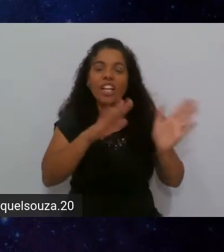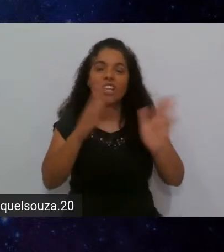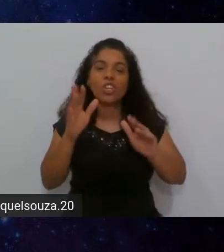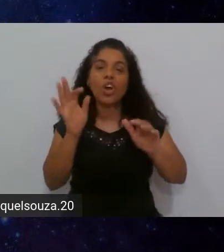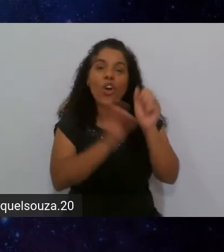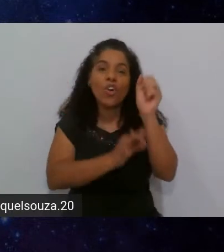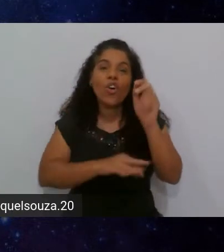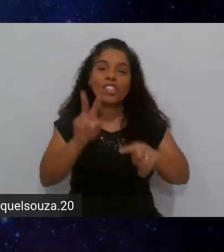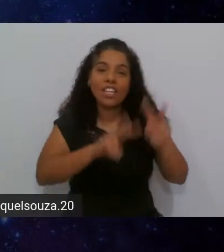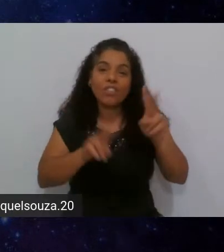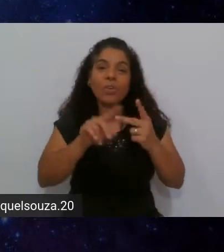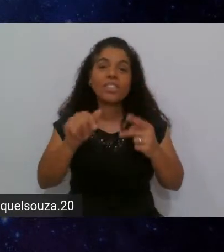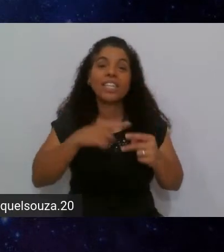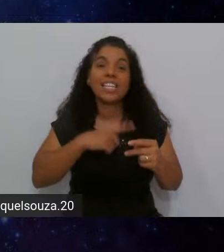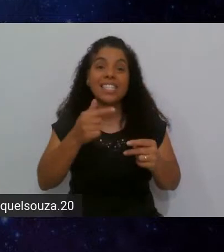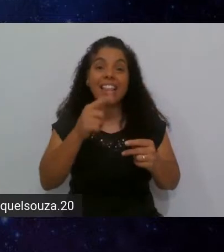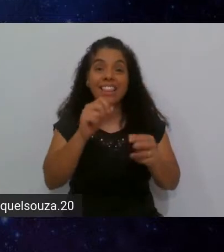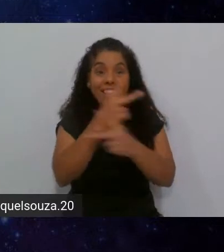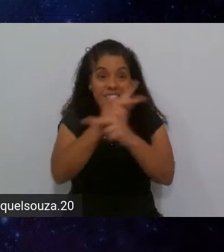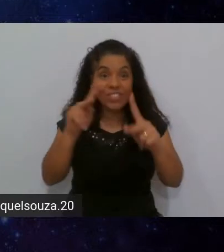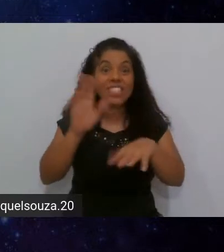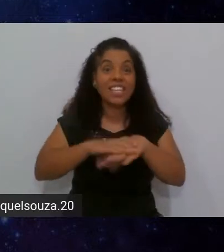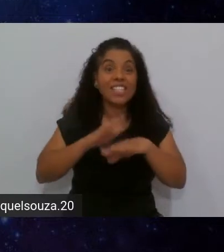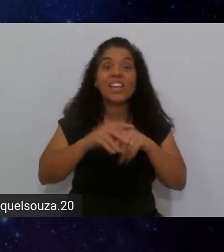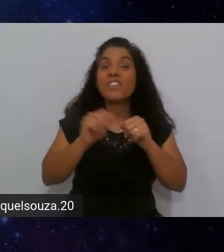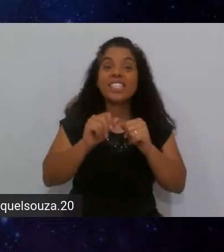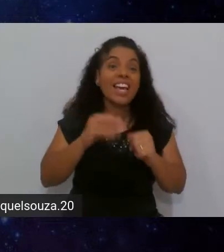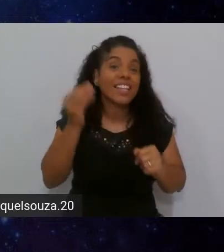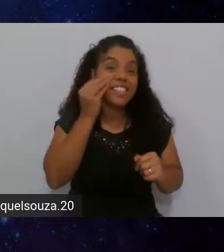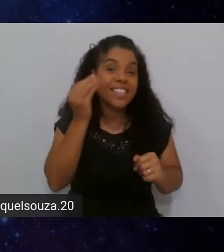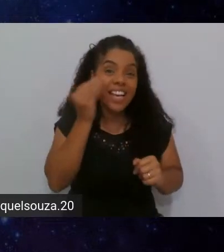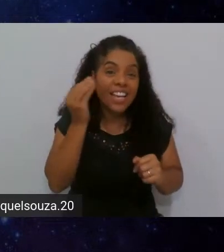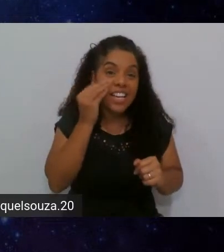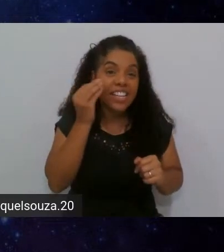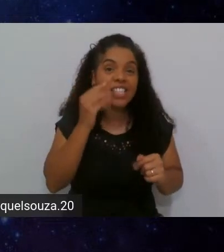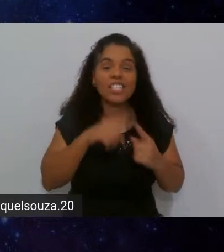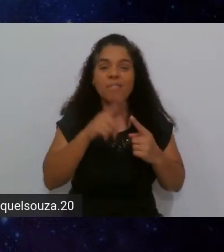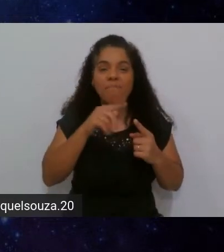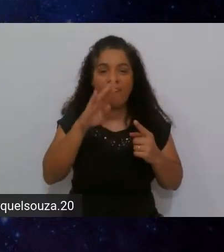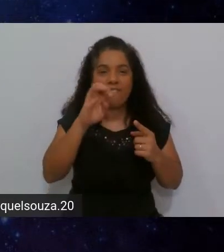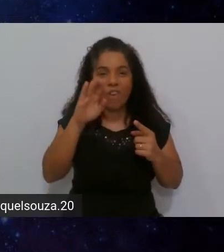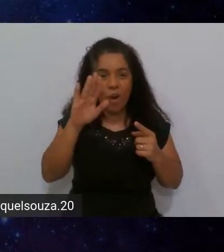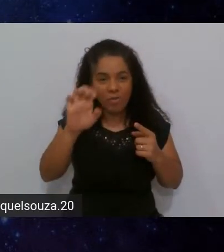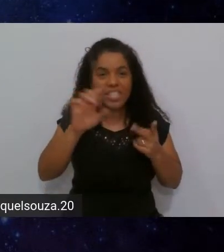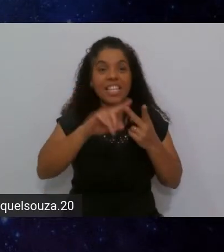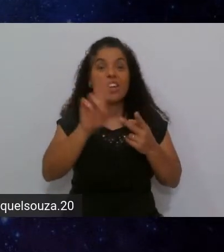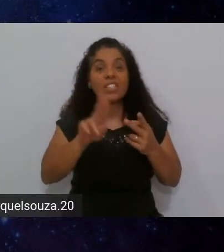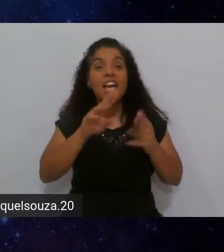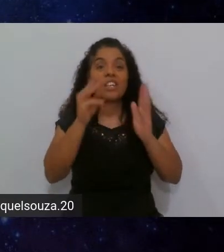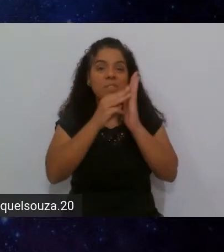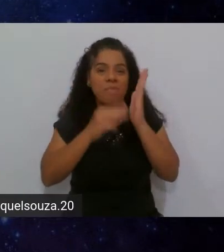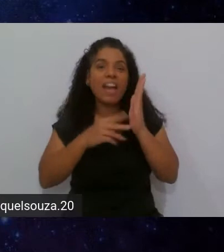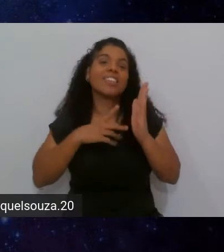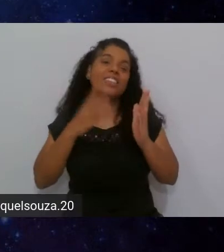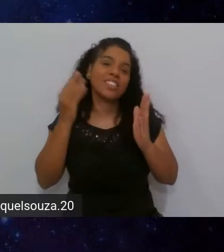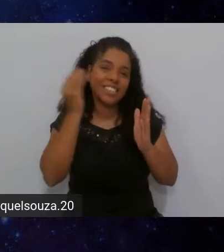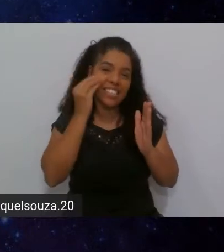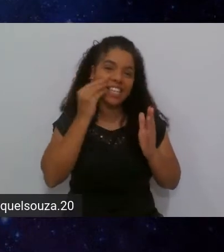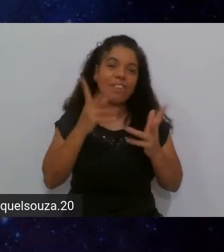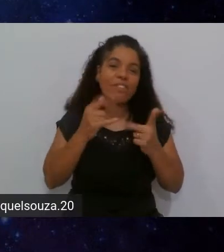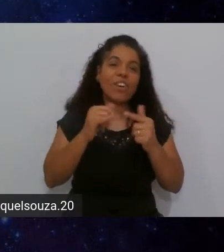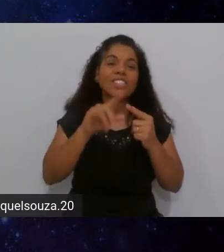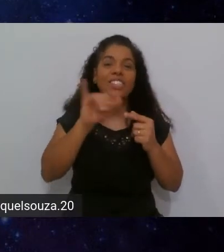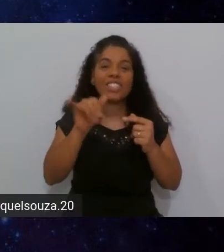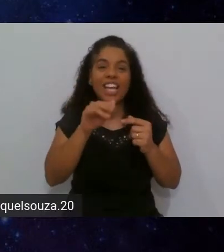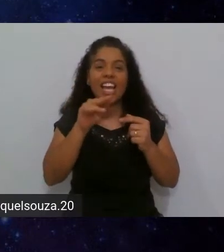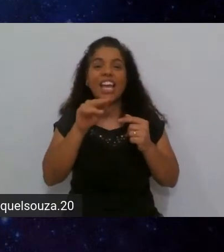aqui 70 de vocês fizerem ali um teste de performance usando um método de teste do JUnity e